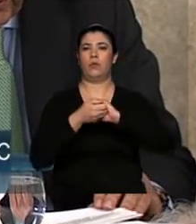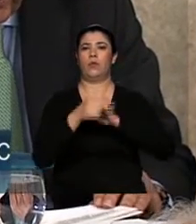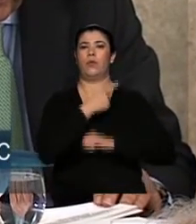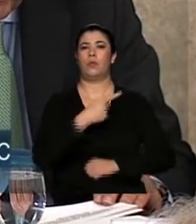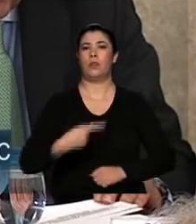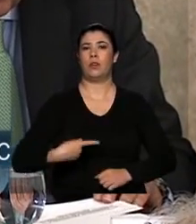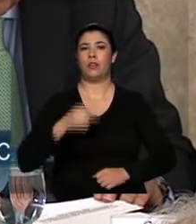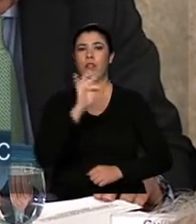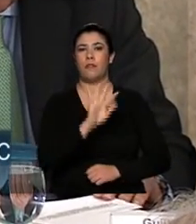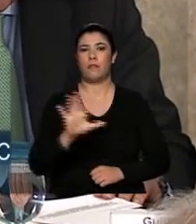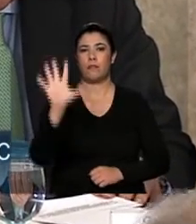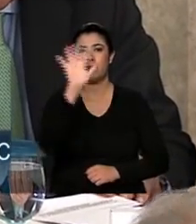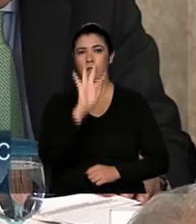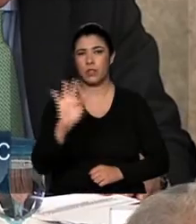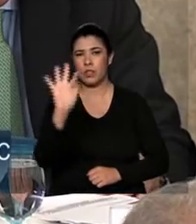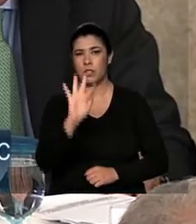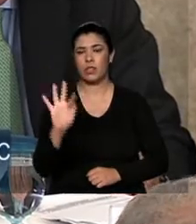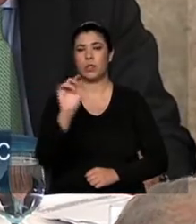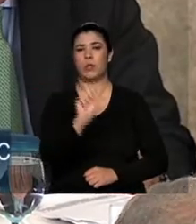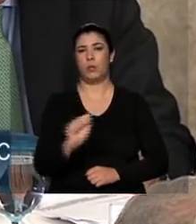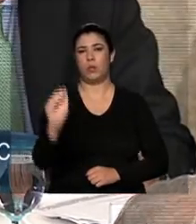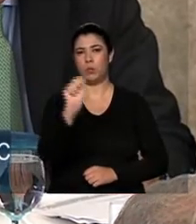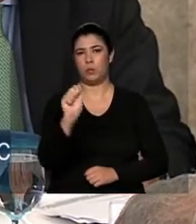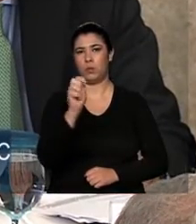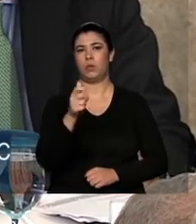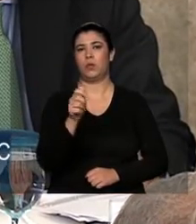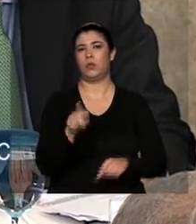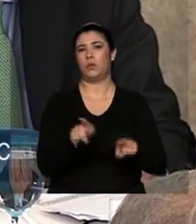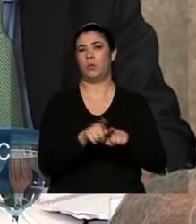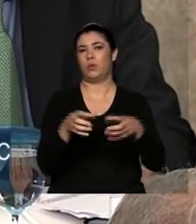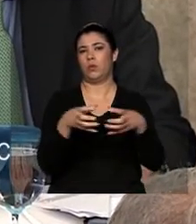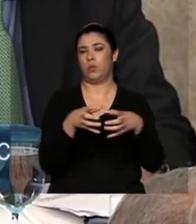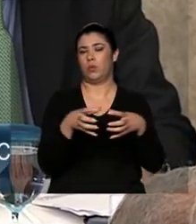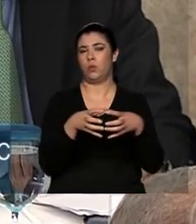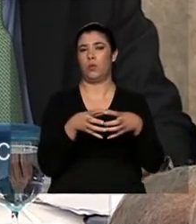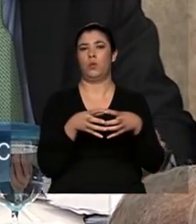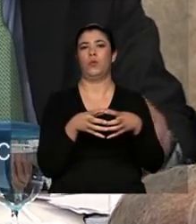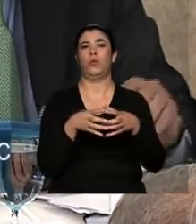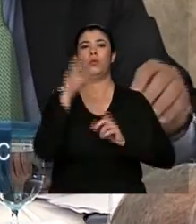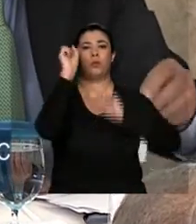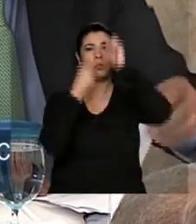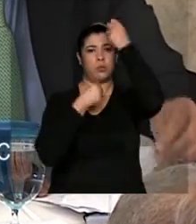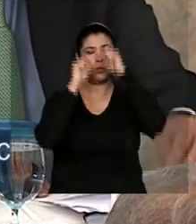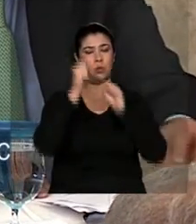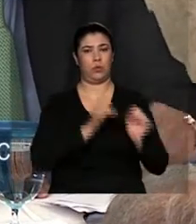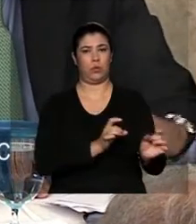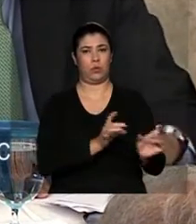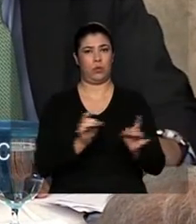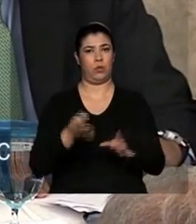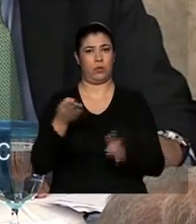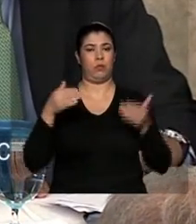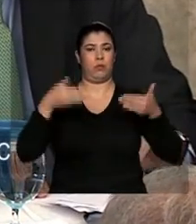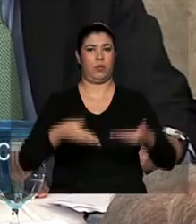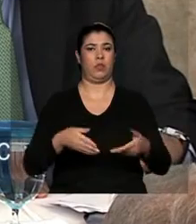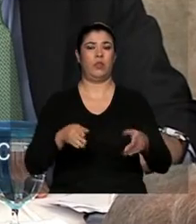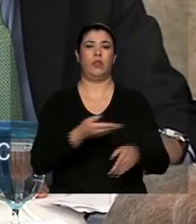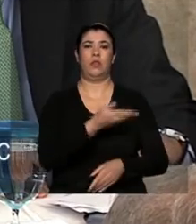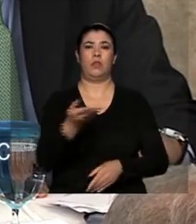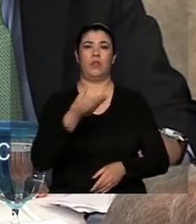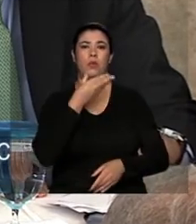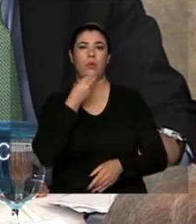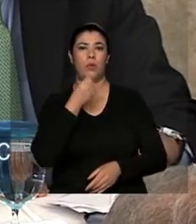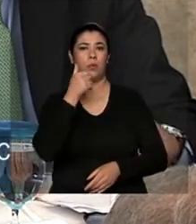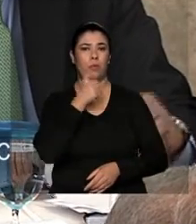associações e representantes de entidades de classe da indústria e do comércio aqui presentes, minhas senhoras,